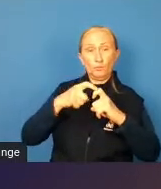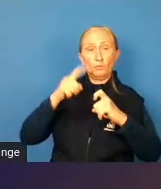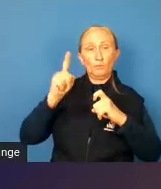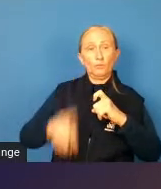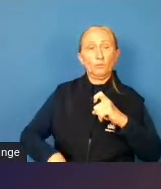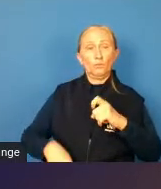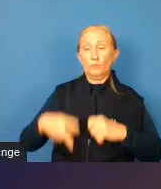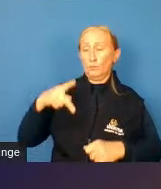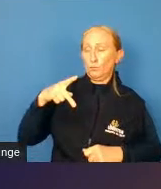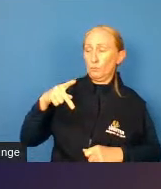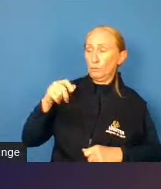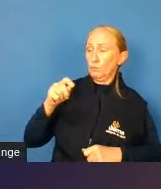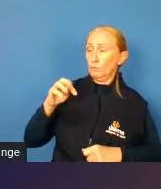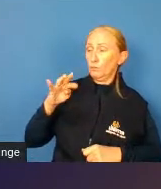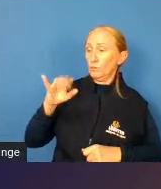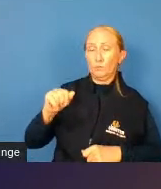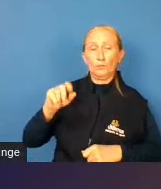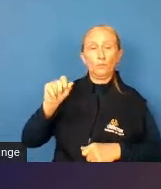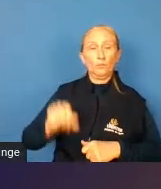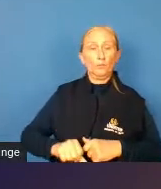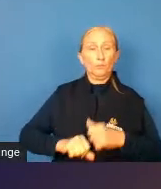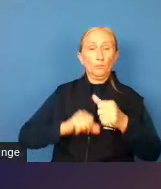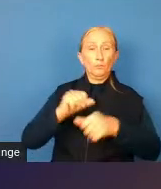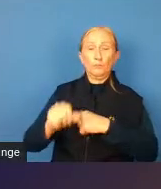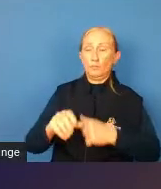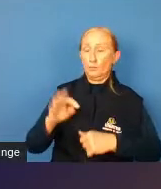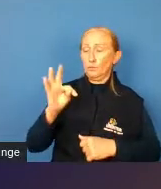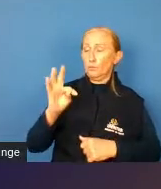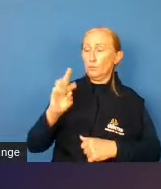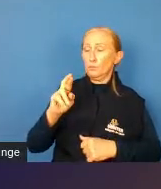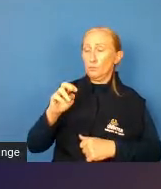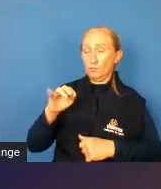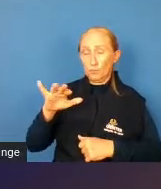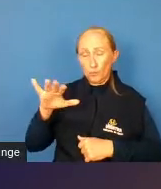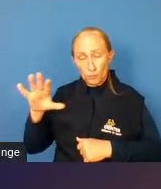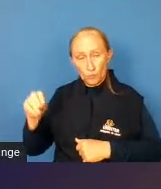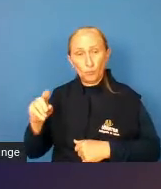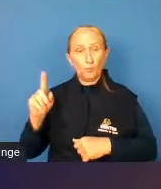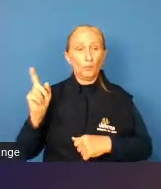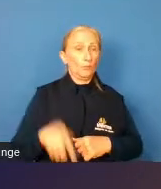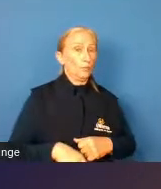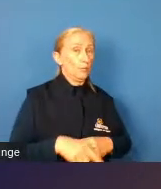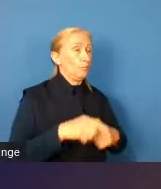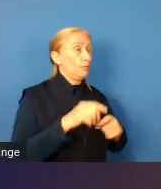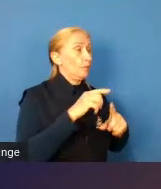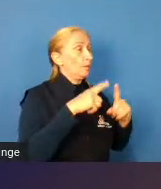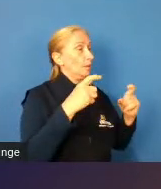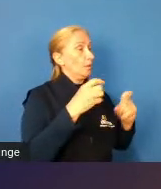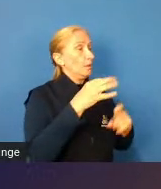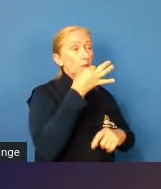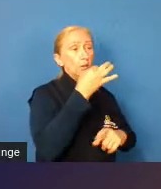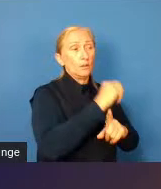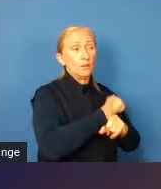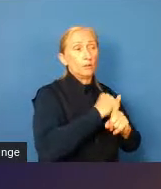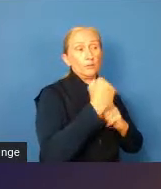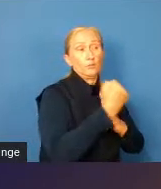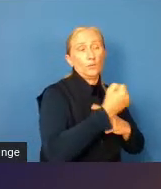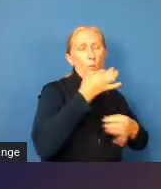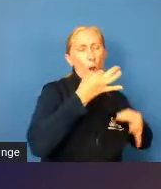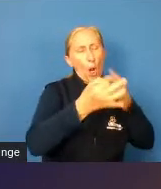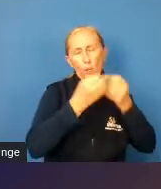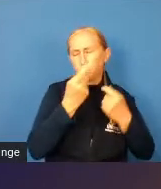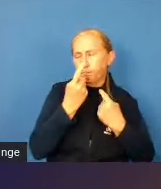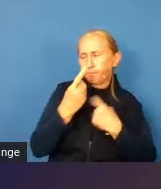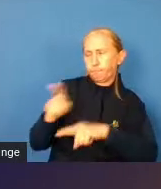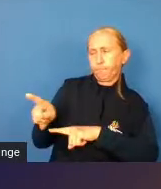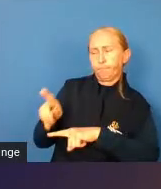patologia, vai ser considerada um transtorno. Já as ciências sociais fazem uma dúvida crítica a essa perspectiva e vai compreender